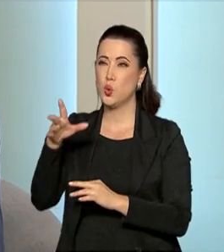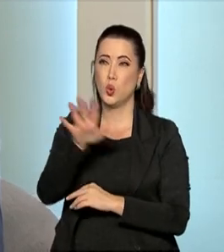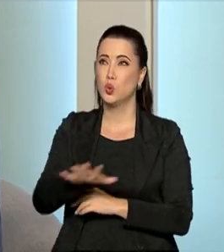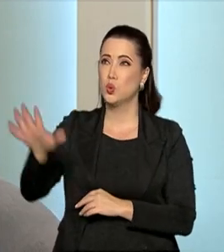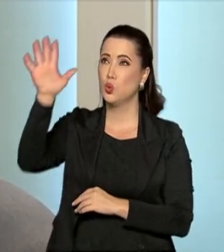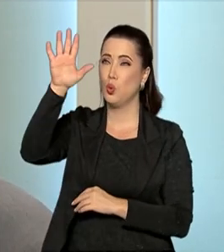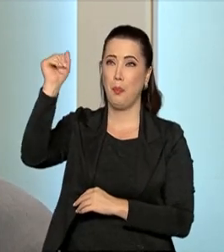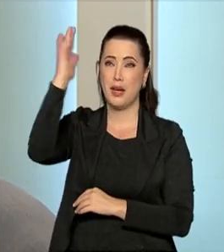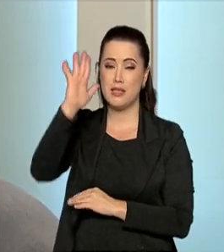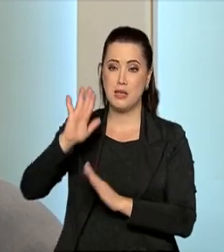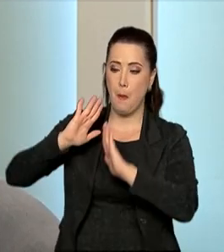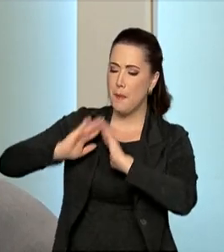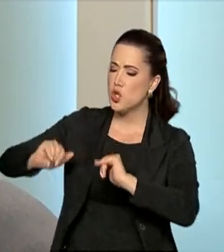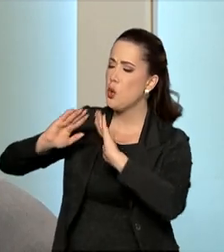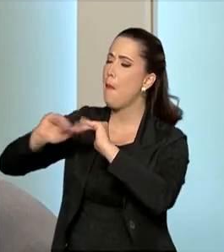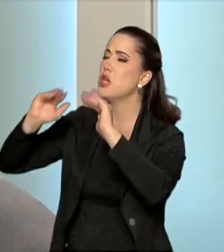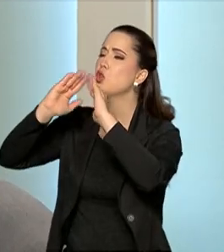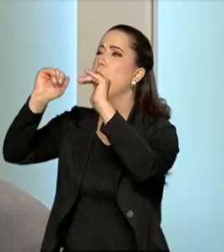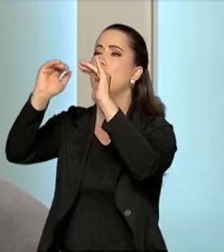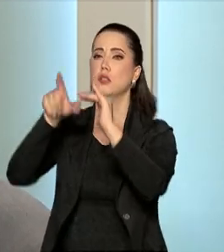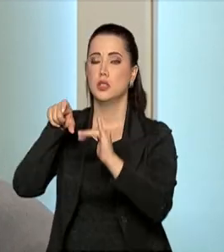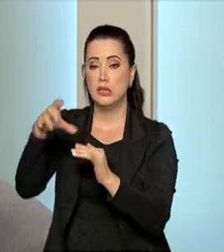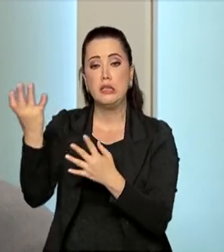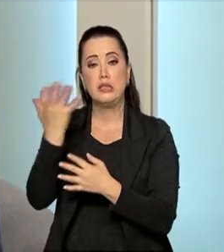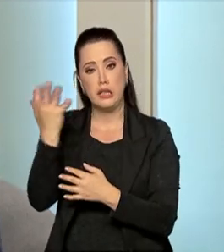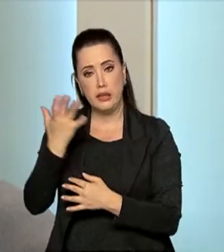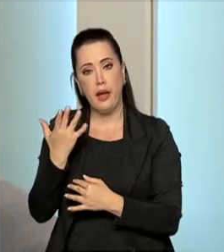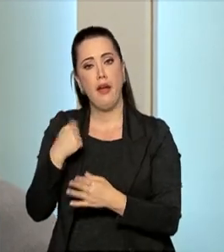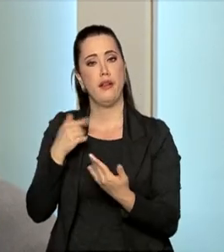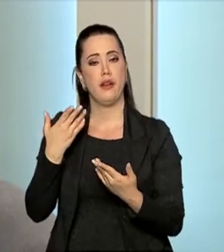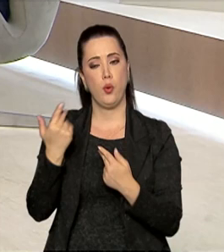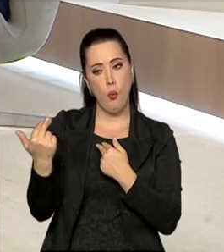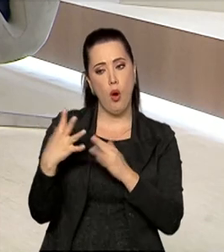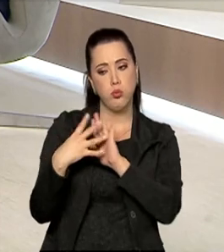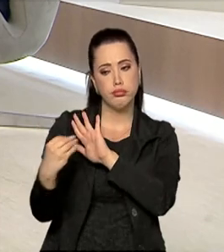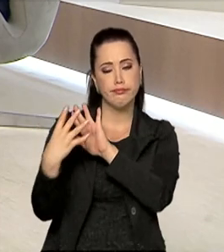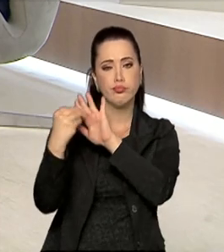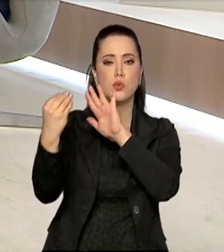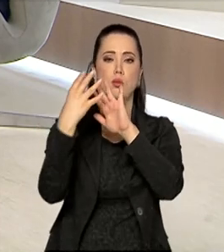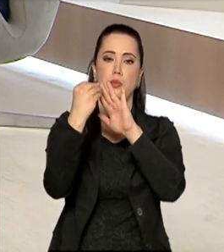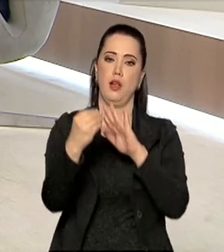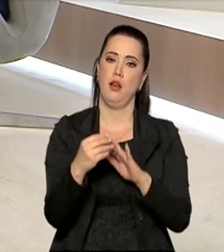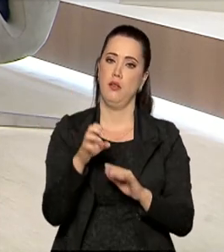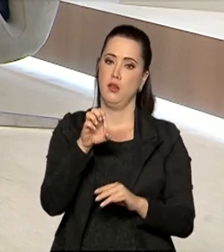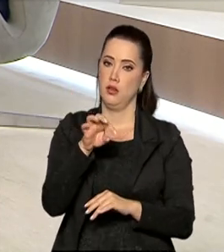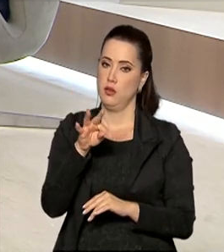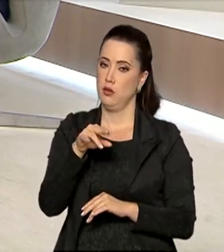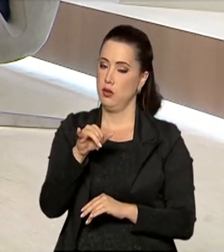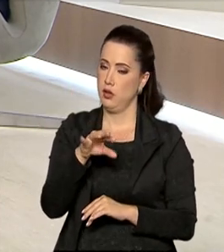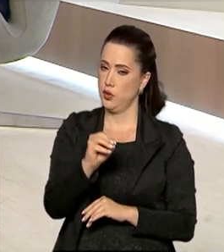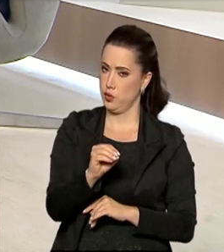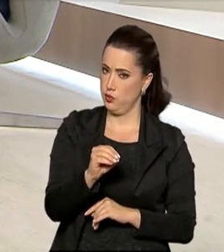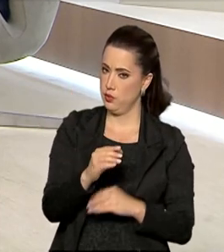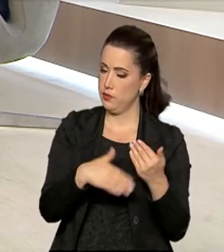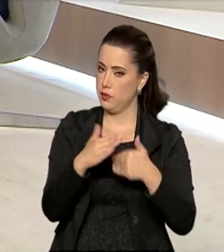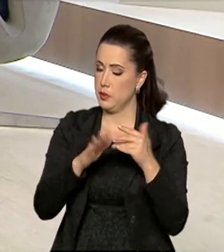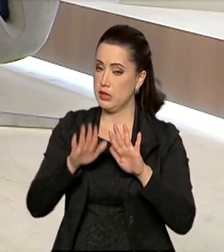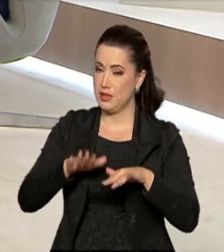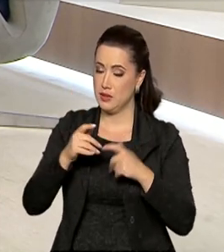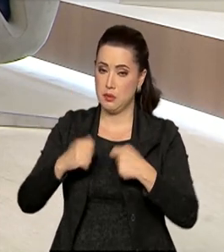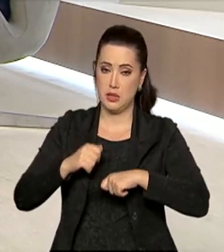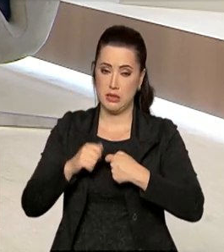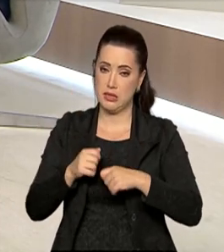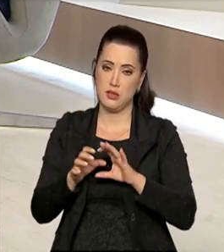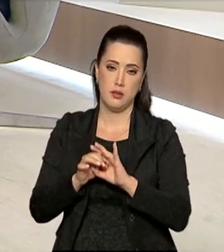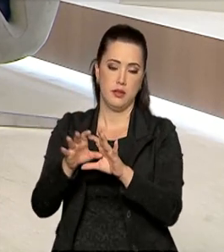país para a realização das atividades de étnodesenvolvimento e que, muitas das vezes, demandam licenciamento